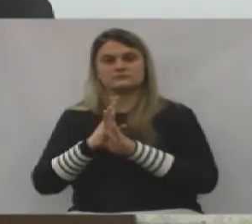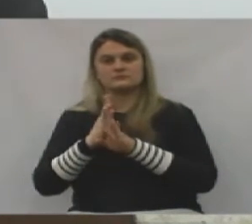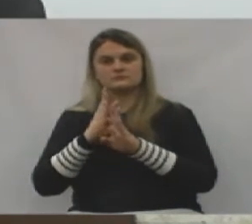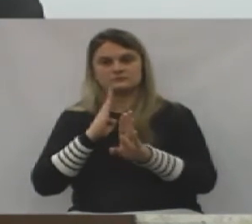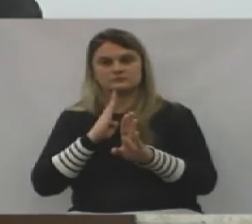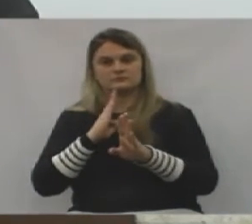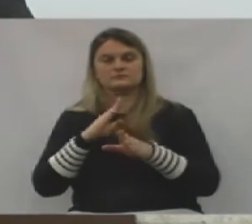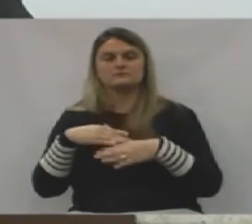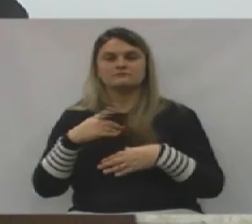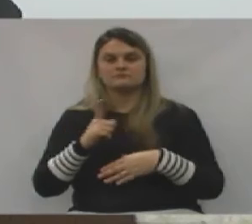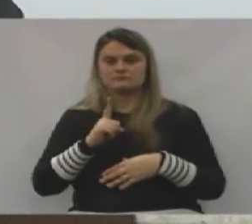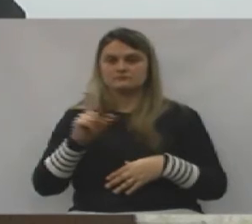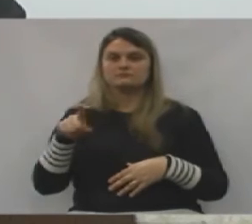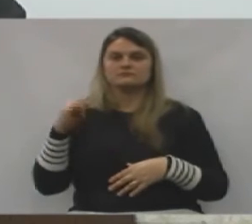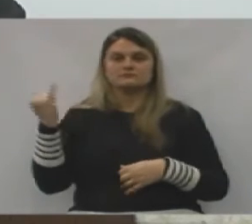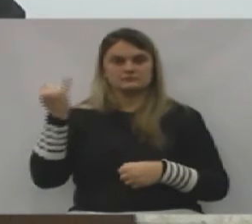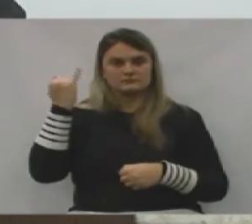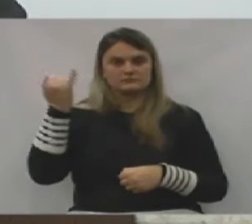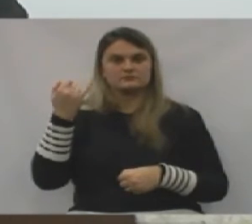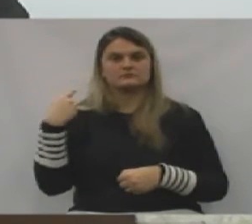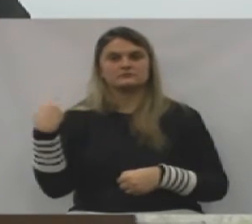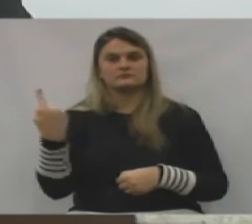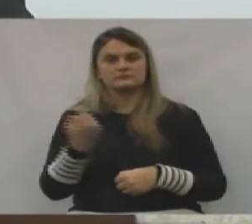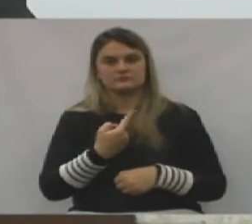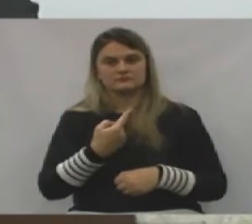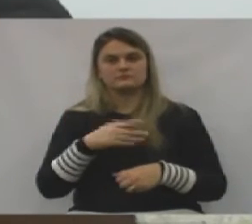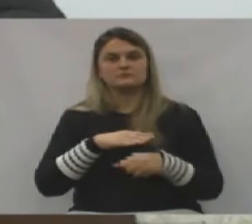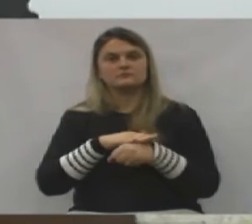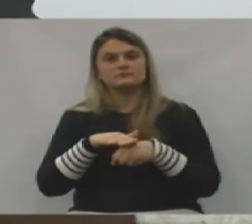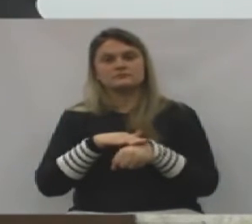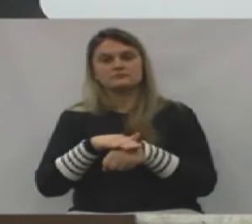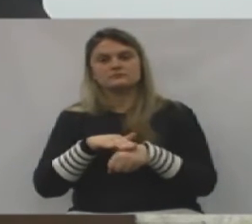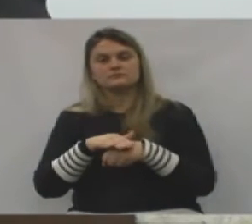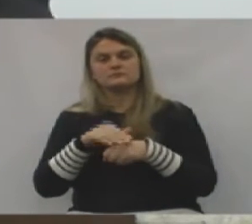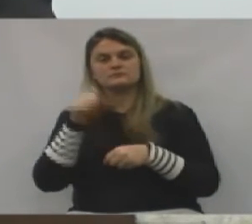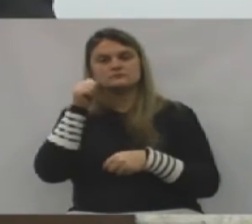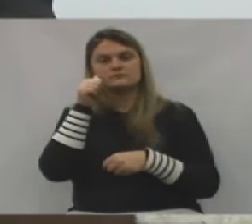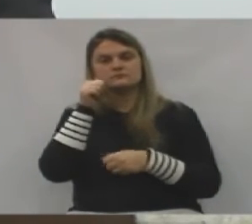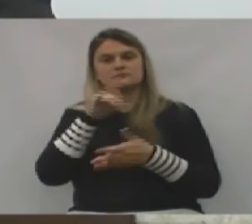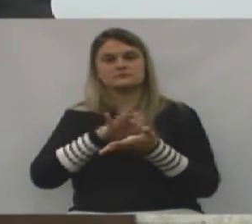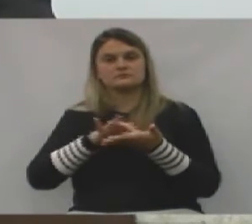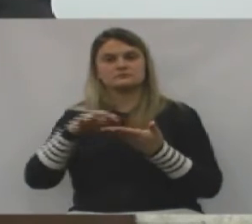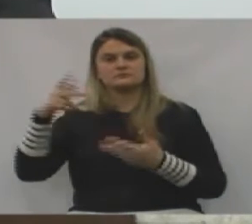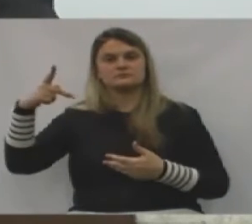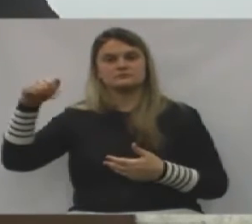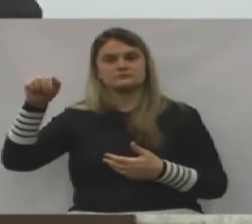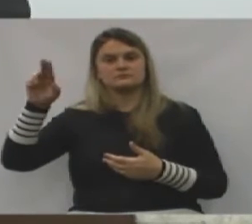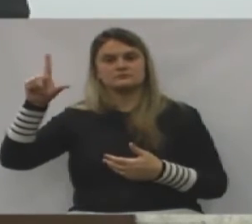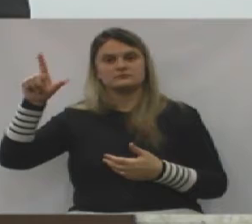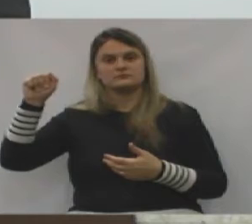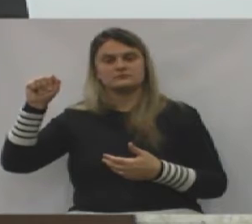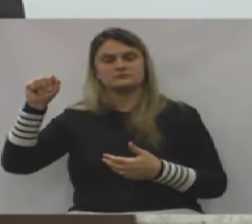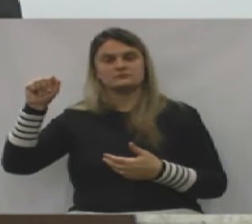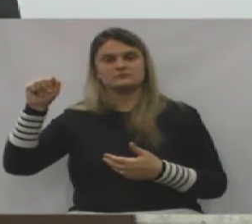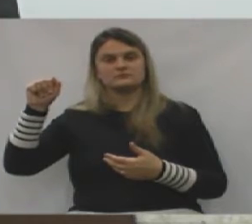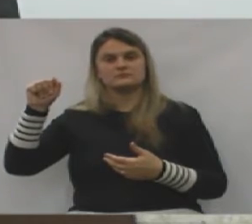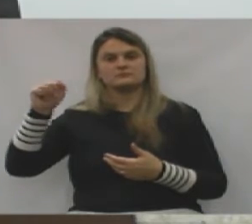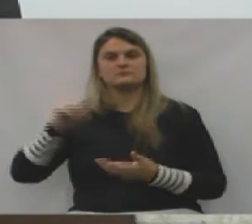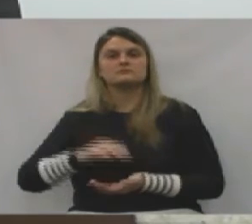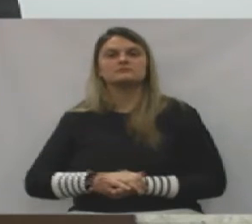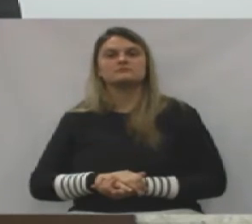Então, isso é muito importante para nós. Conversávamos com a Paula, secretária de Saúde,